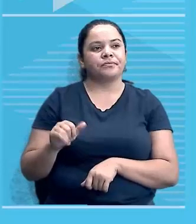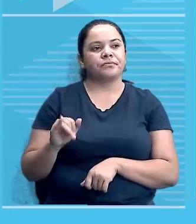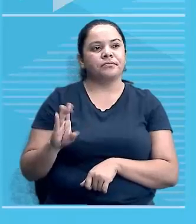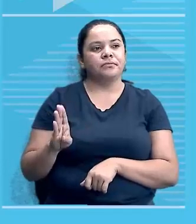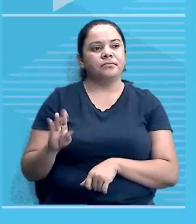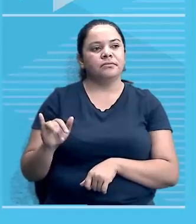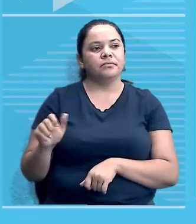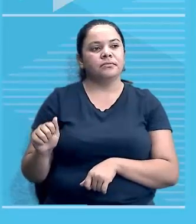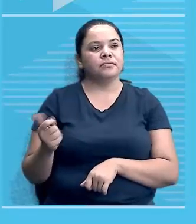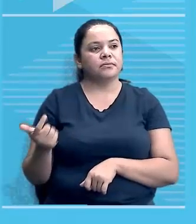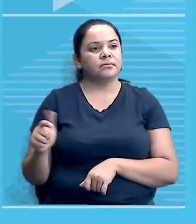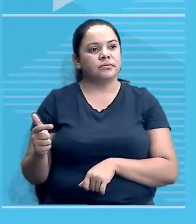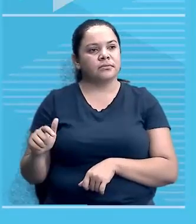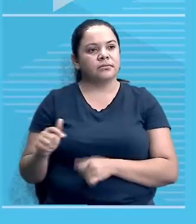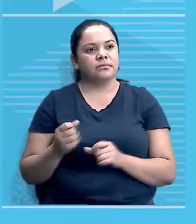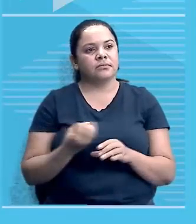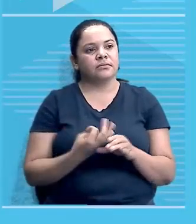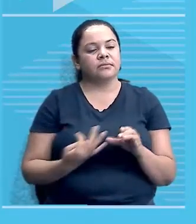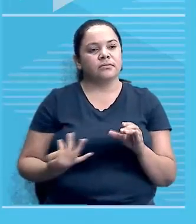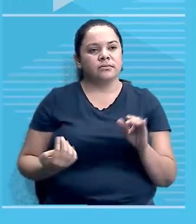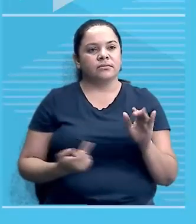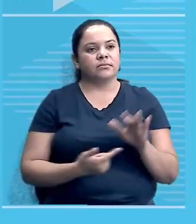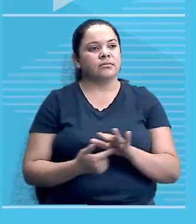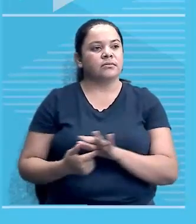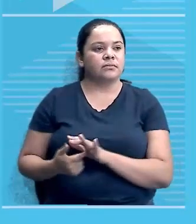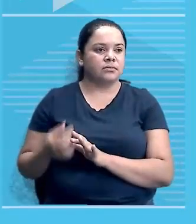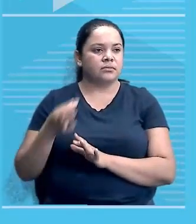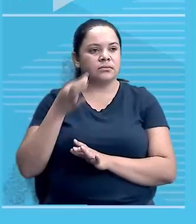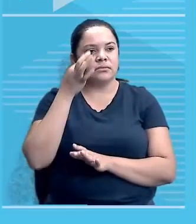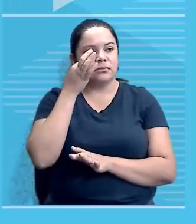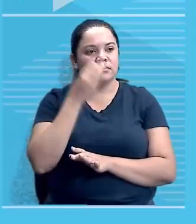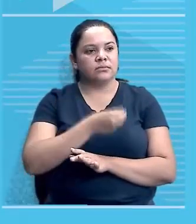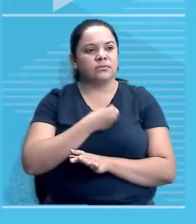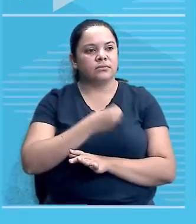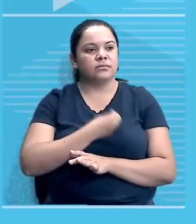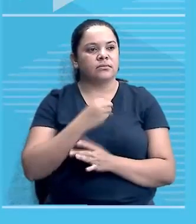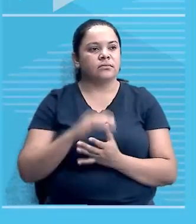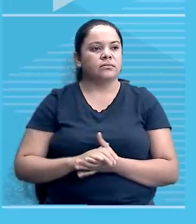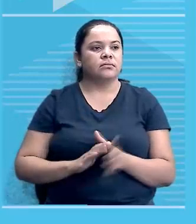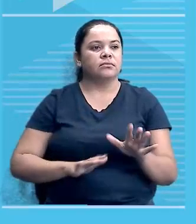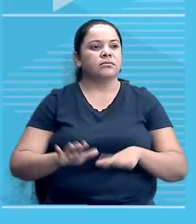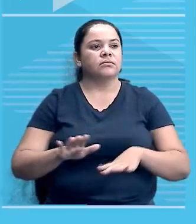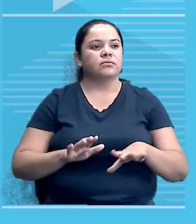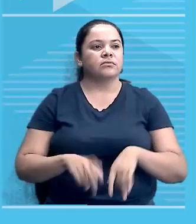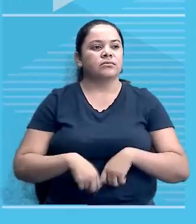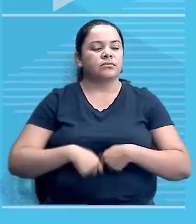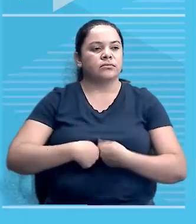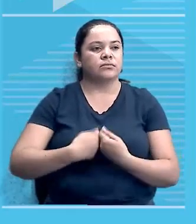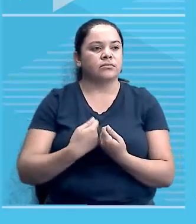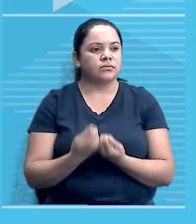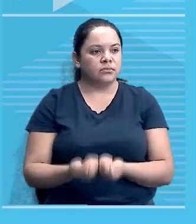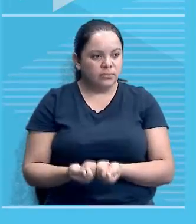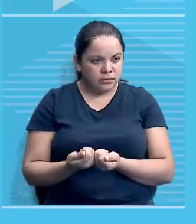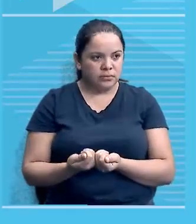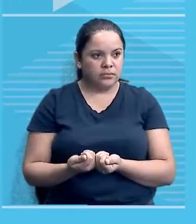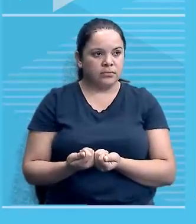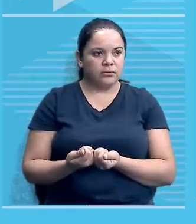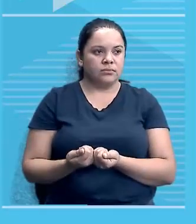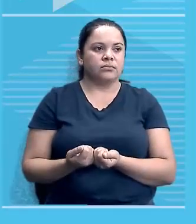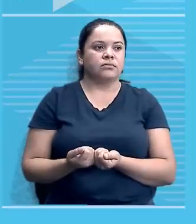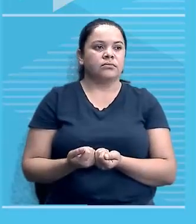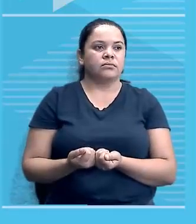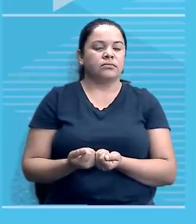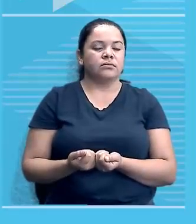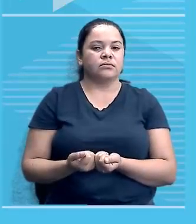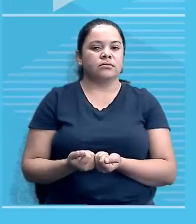naquela região, é que a presença, foi um movimento de resistência com a presença europeia, teve maior duração. Então,